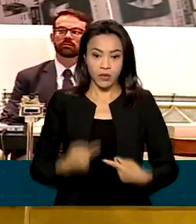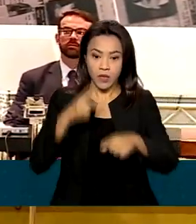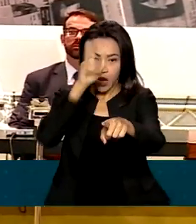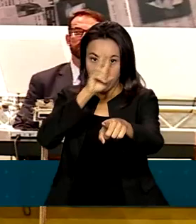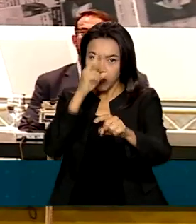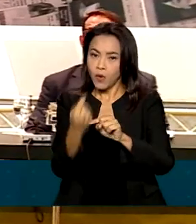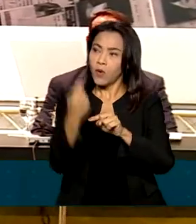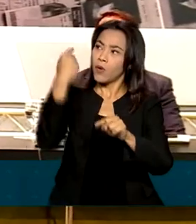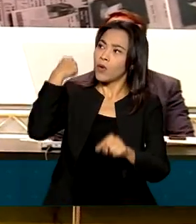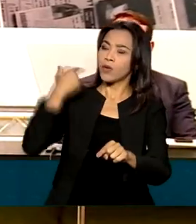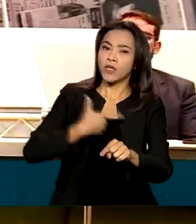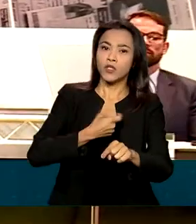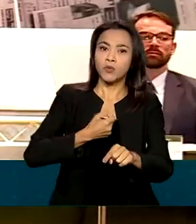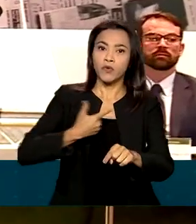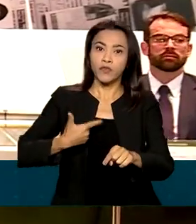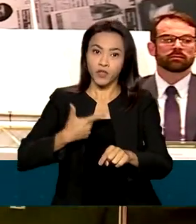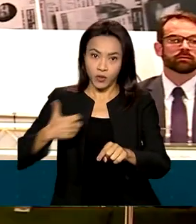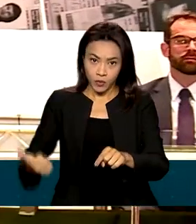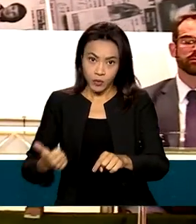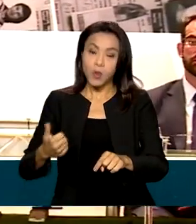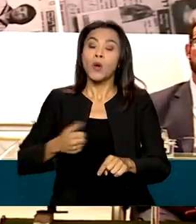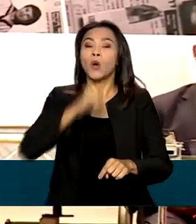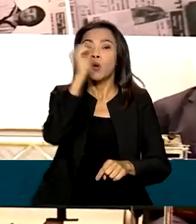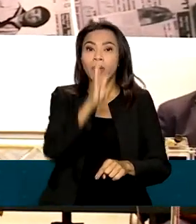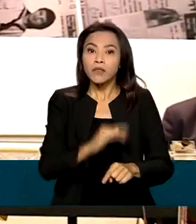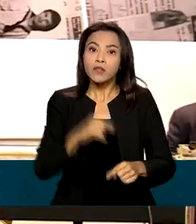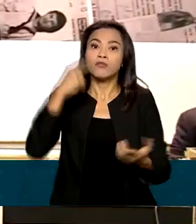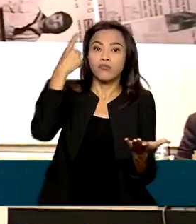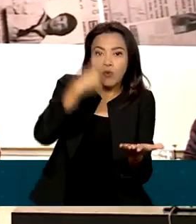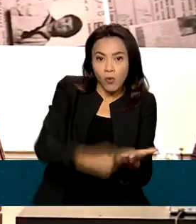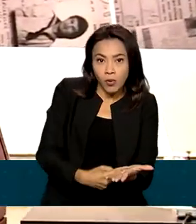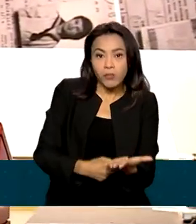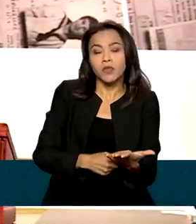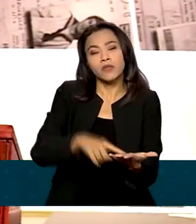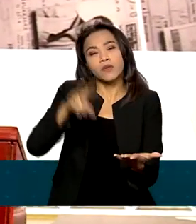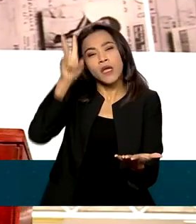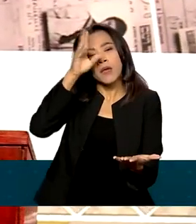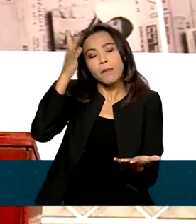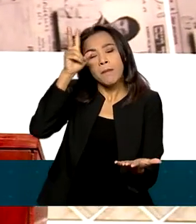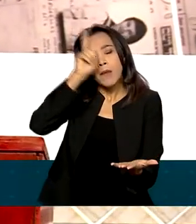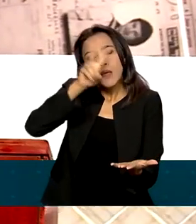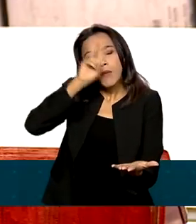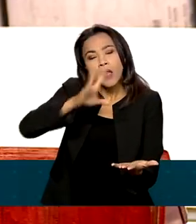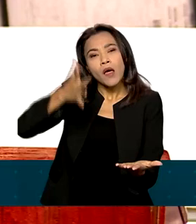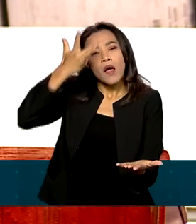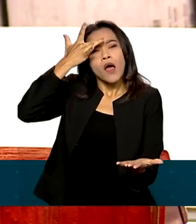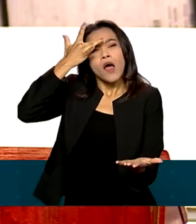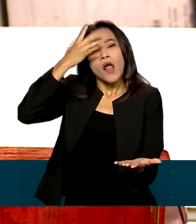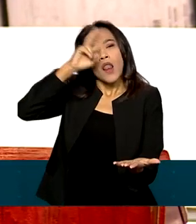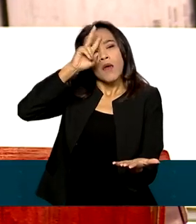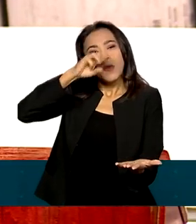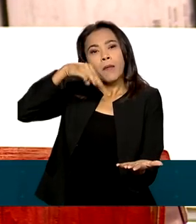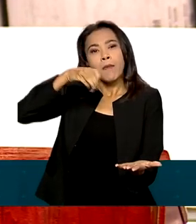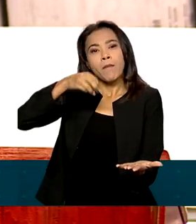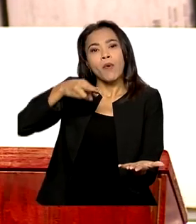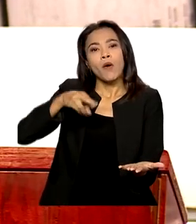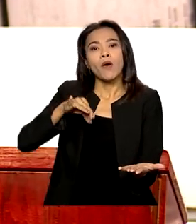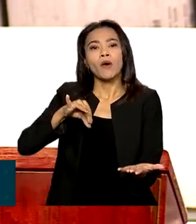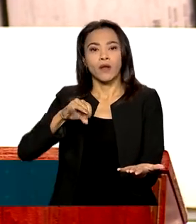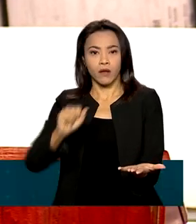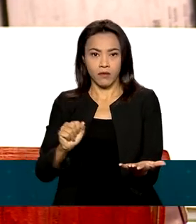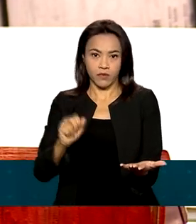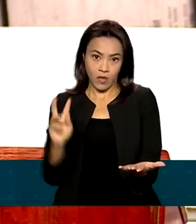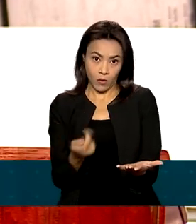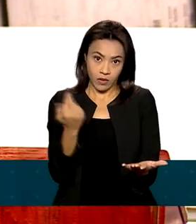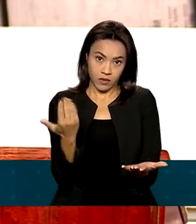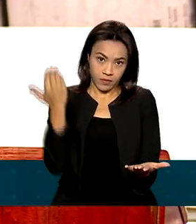o Brasil aderiu à Aliança Internacional em Memória do Holocausto como observador. O nosso ministério reafirma